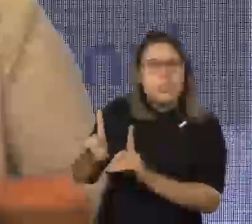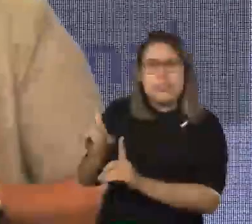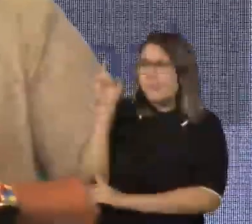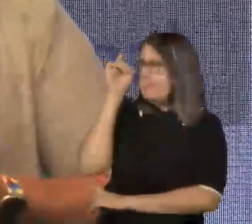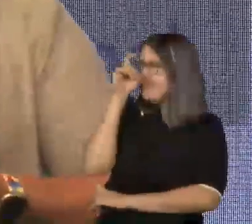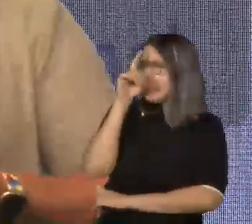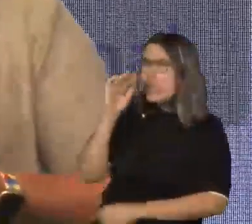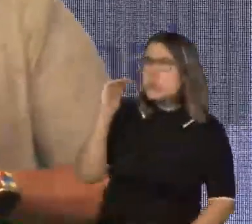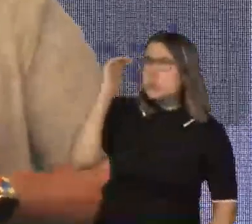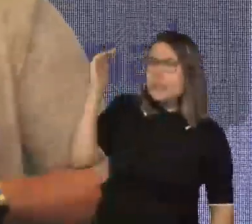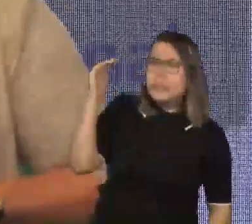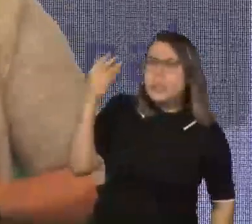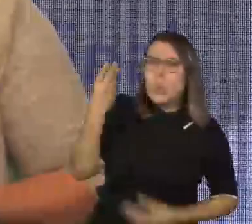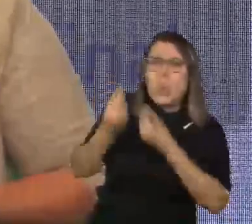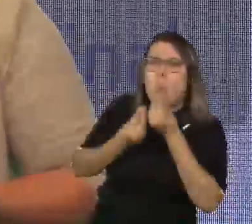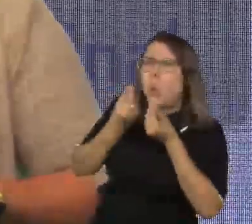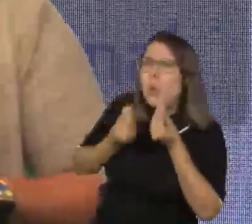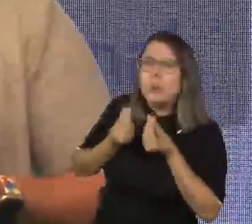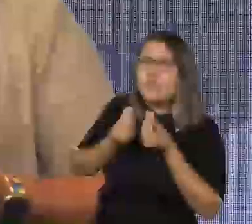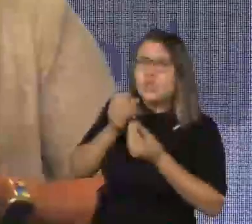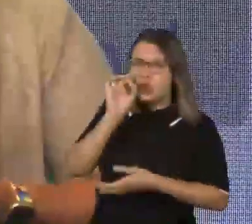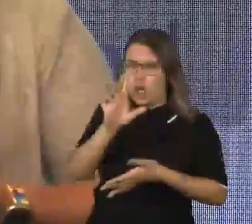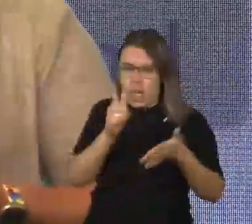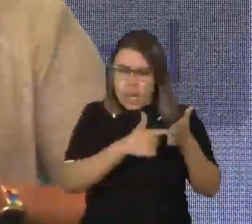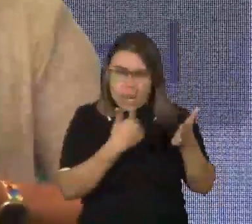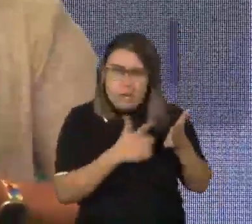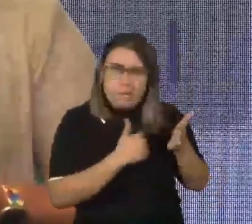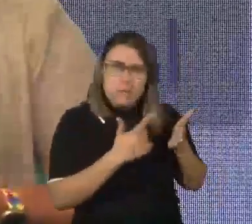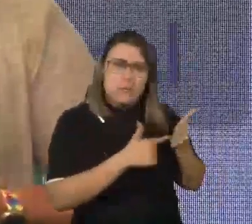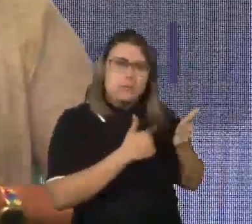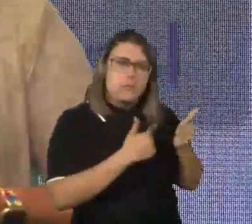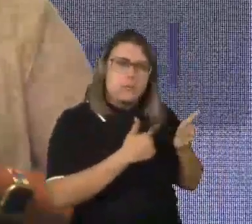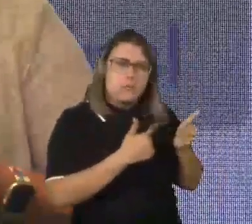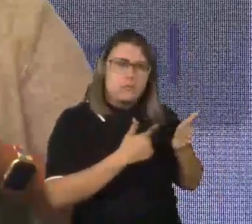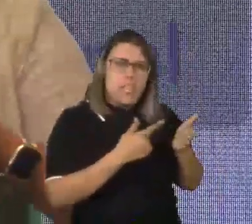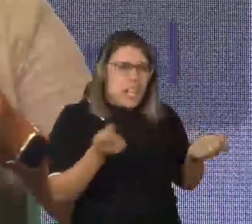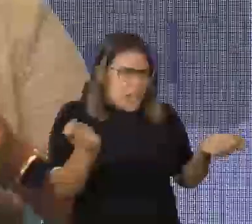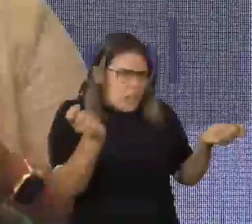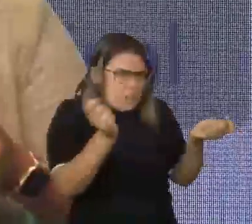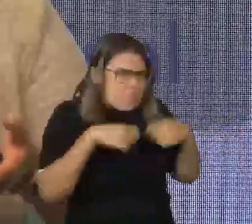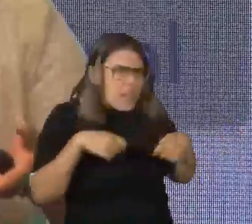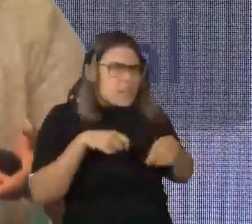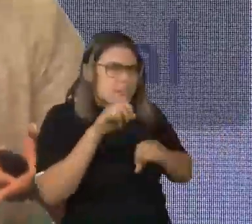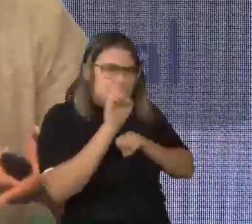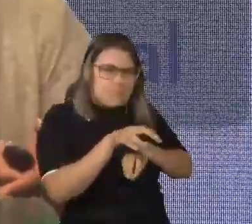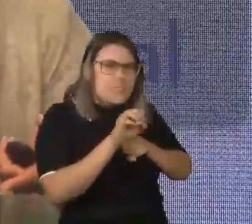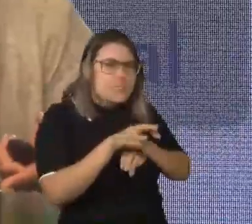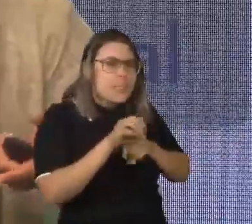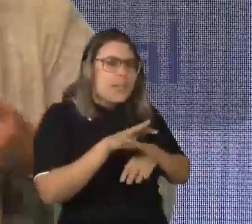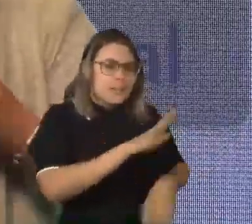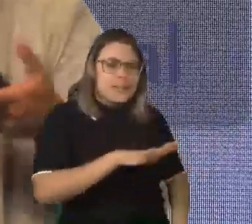complexidade? Será que só o livro didático ele é suficiente para atender?